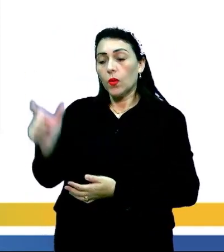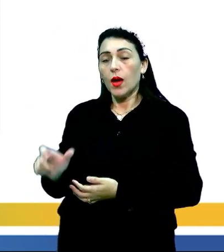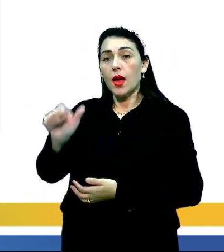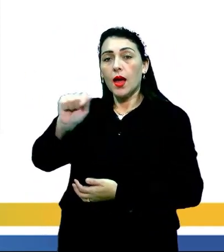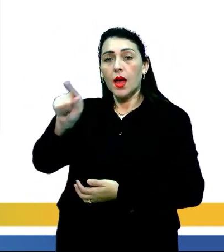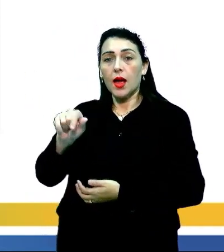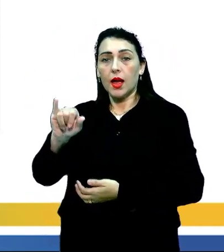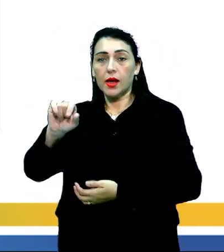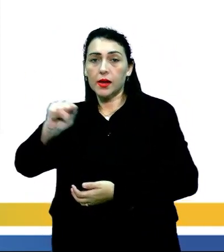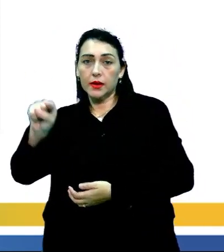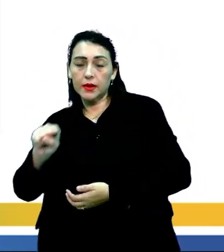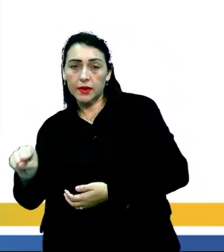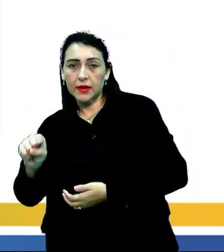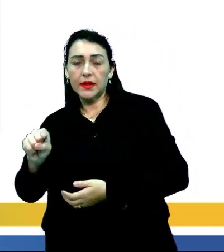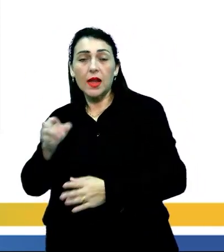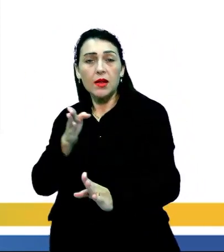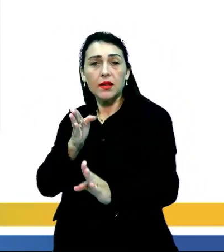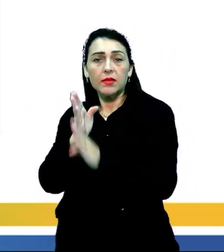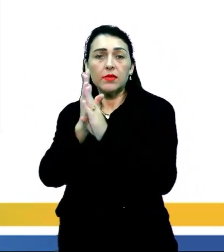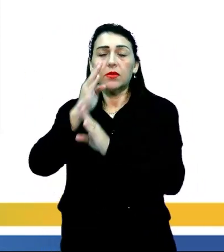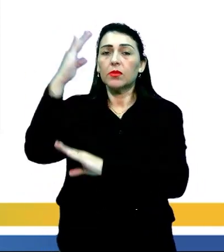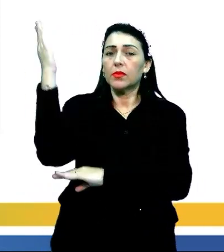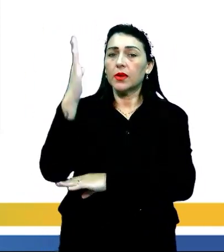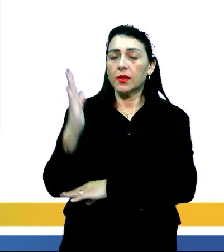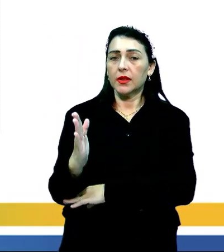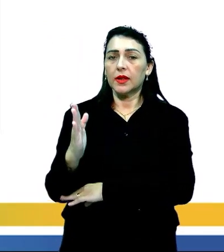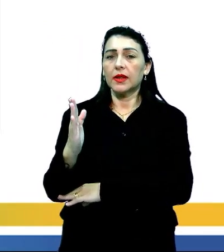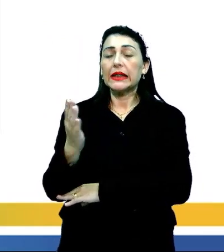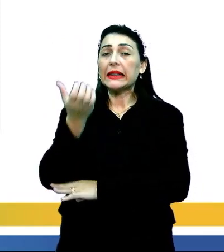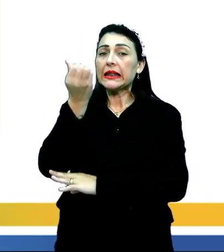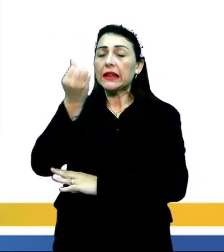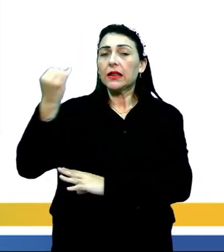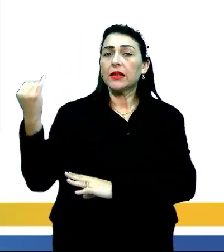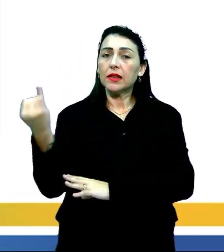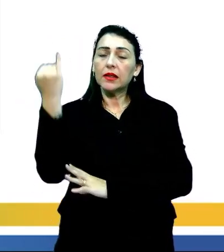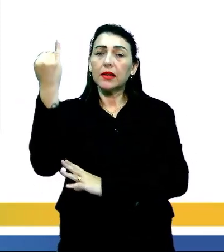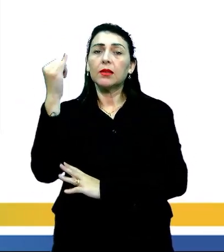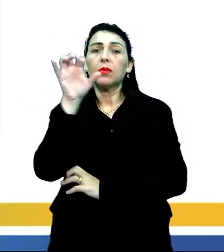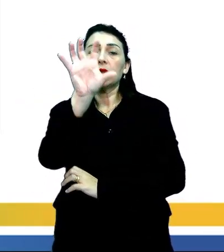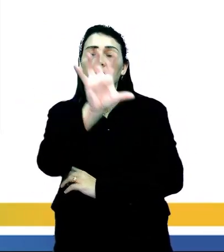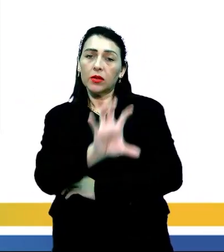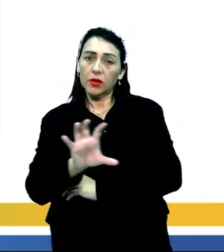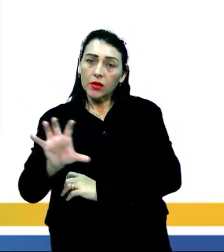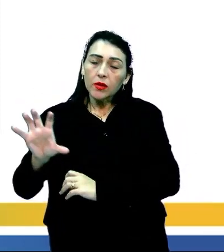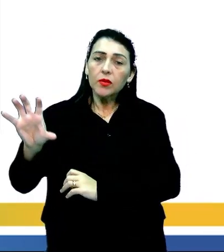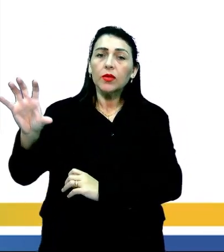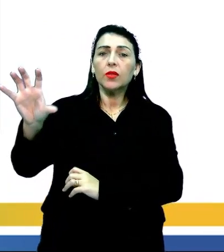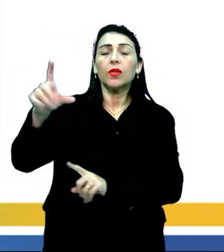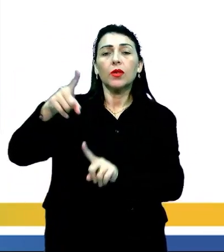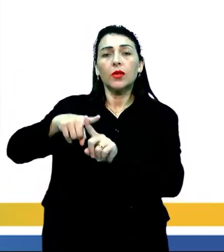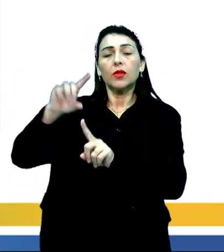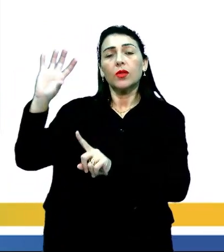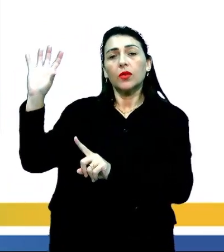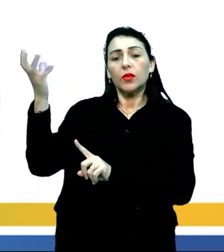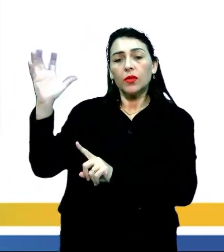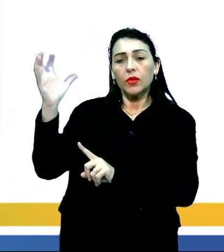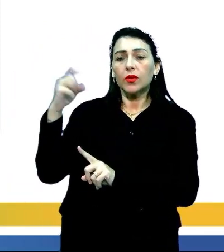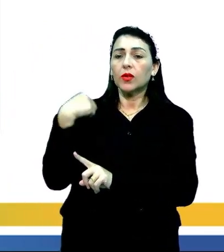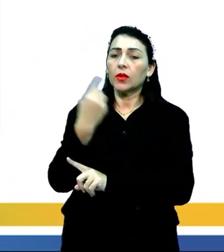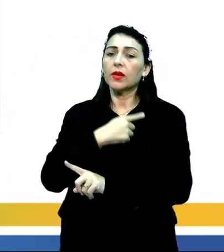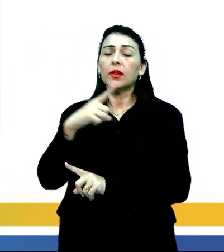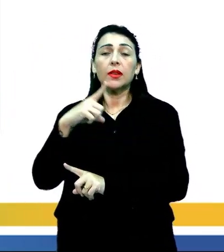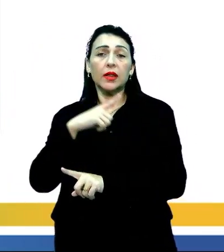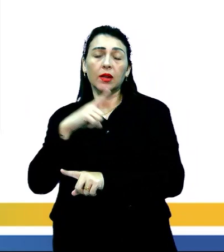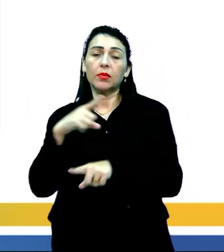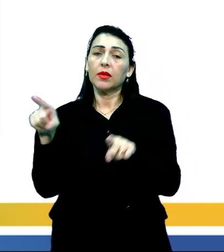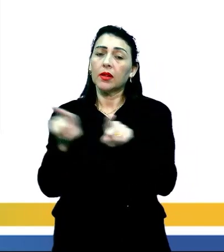Aziz Abissabe, ele identificou no Brasil seis importantes domínios morfoclimáticos. Entre eles nós temos